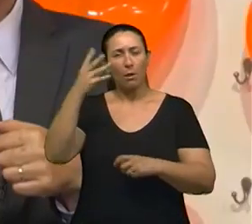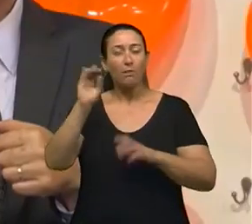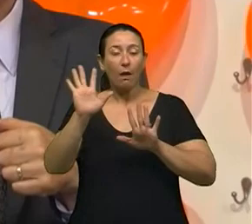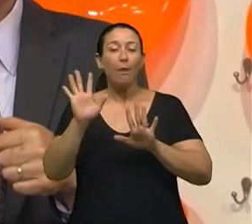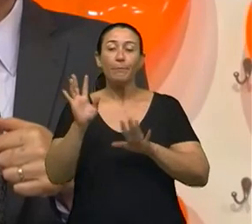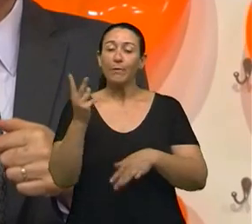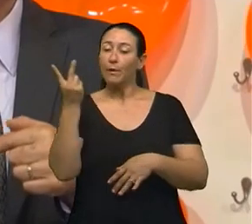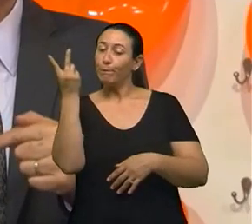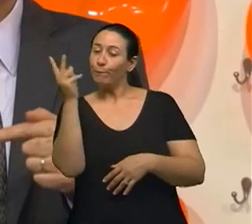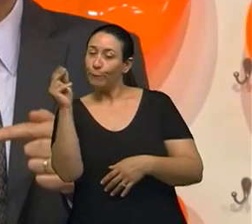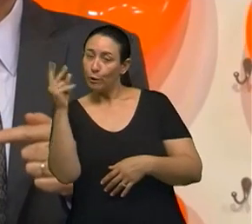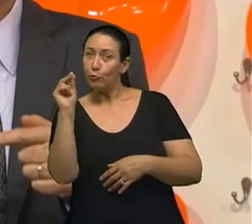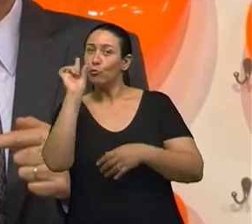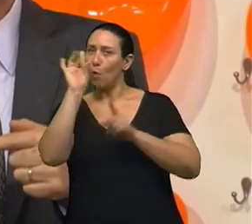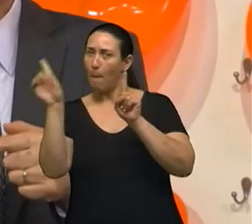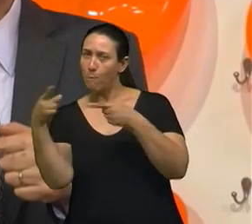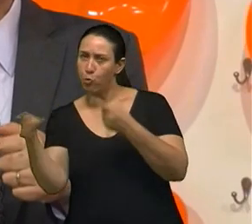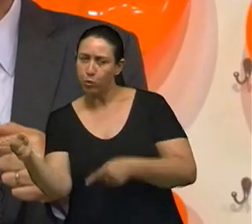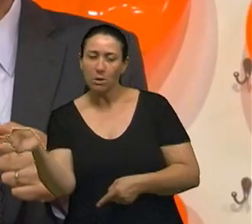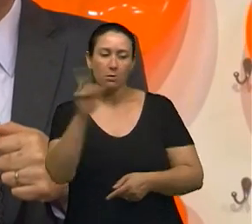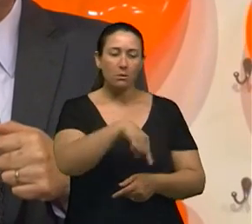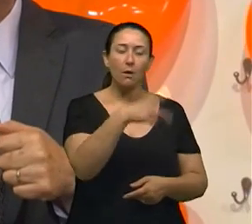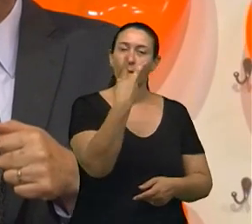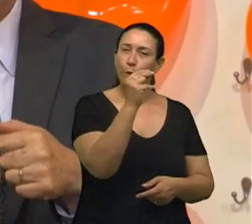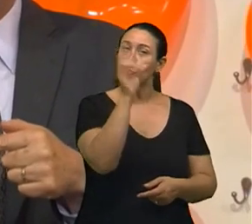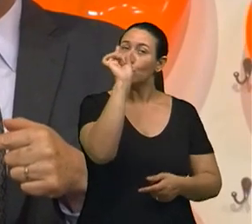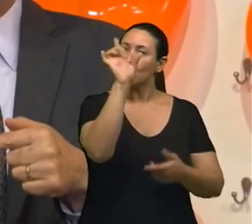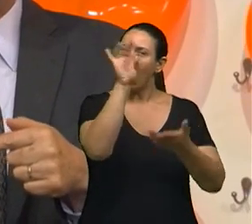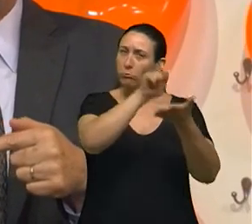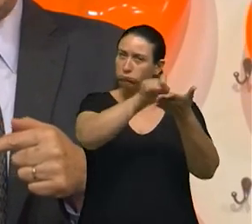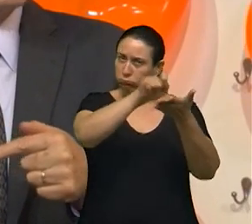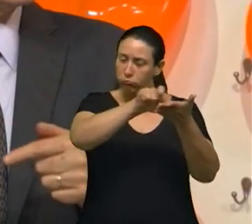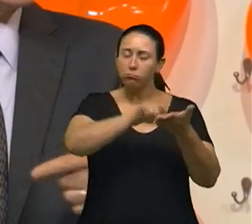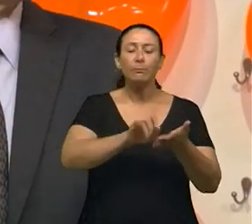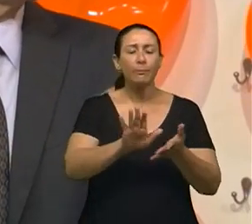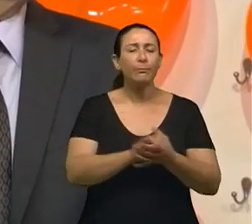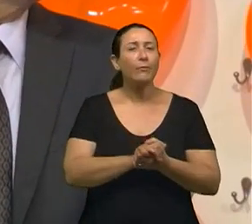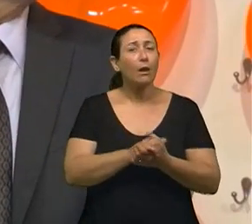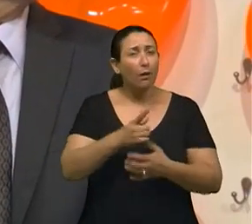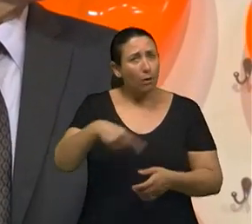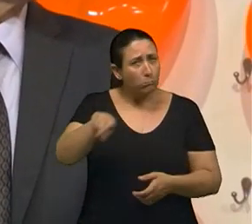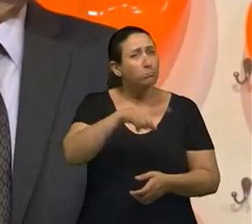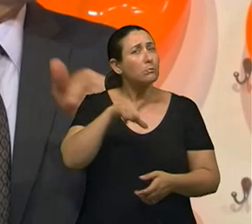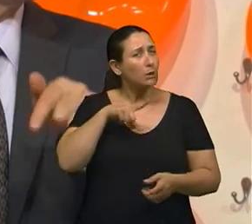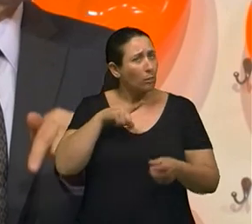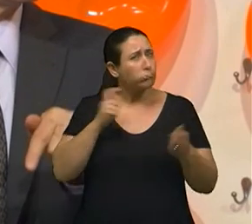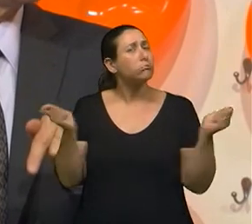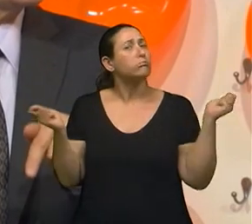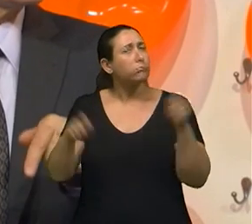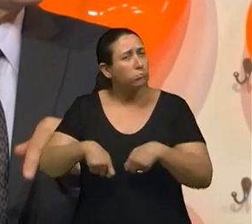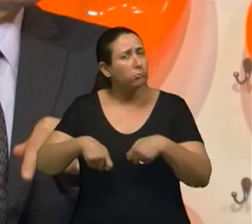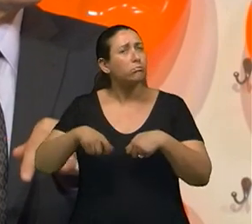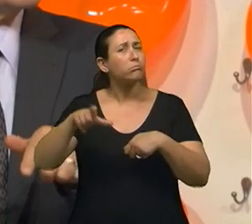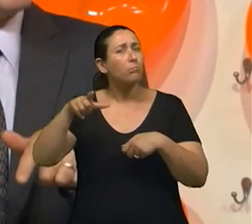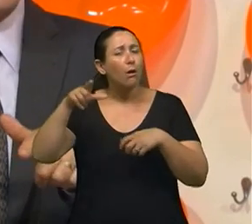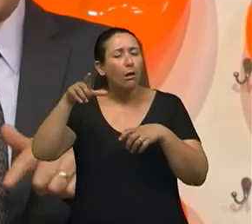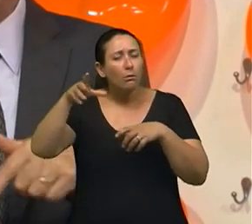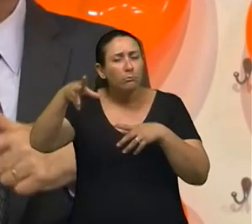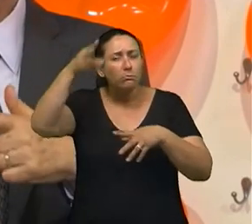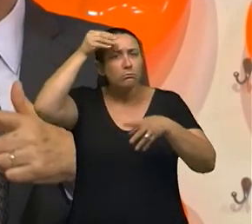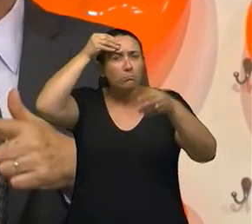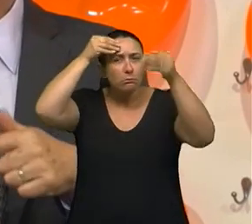E esses pacientes de Alzheimer tinham muito mais facilidade de memorizar as que tinham música junto do que só as de letra.